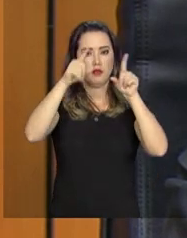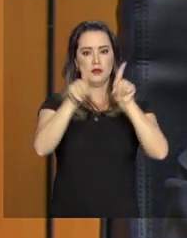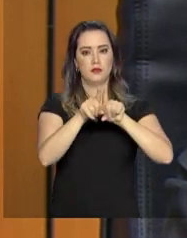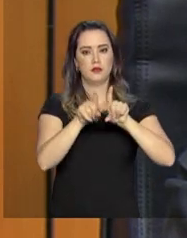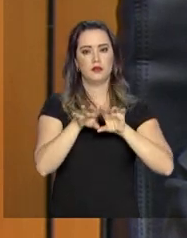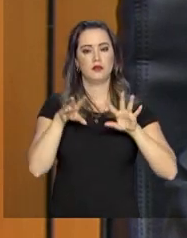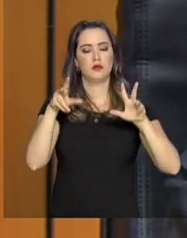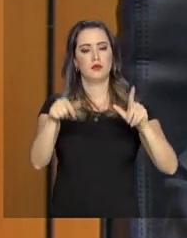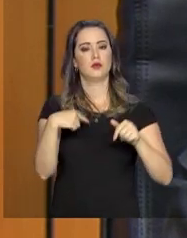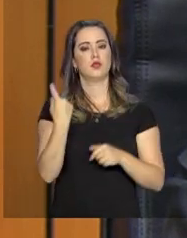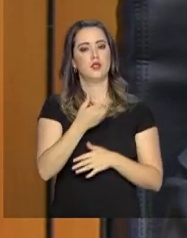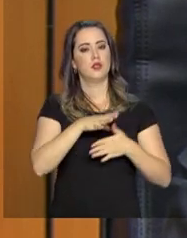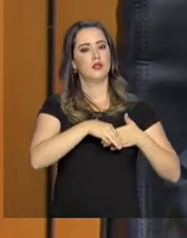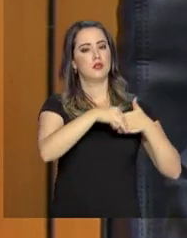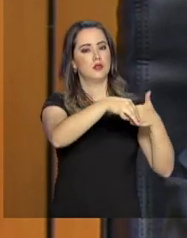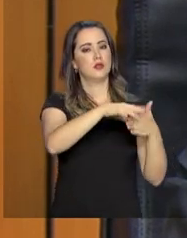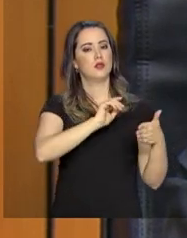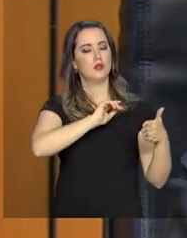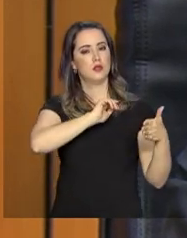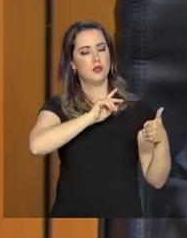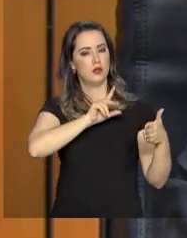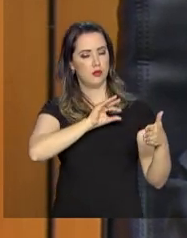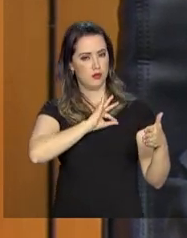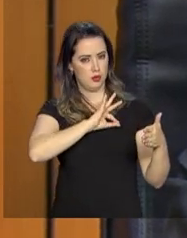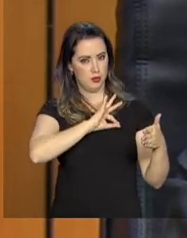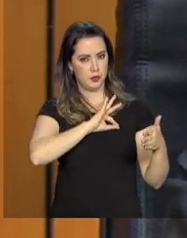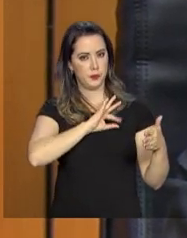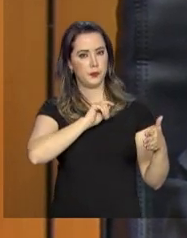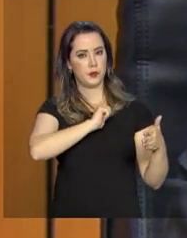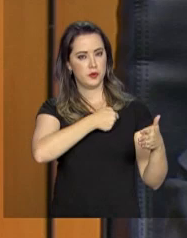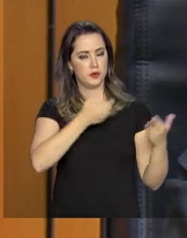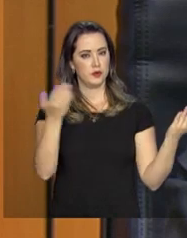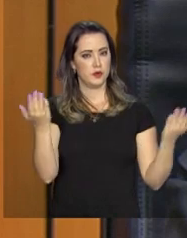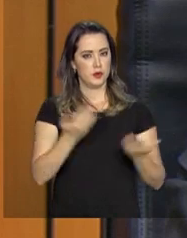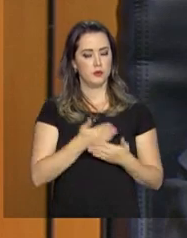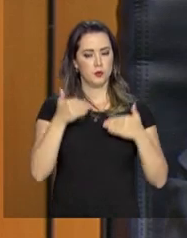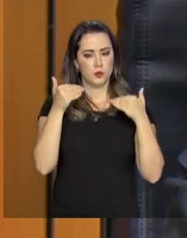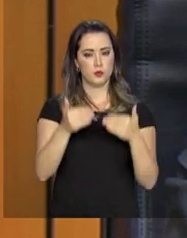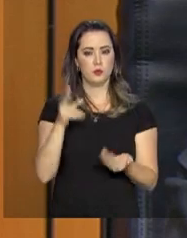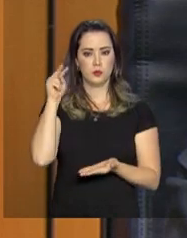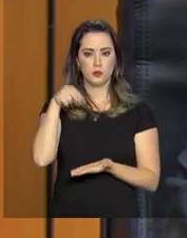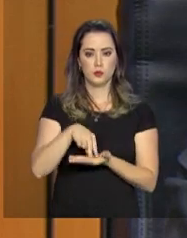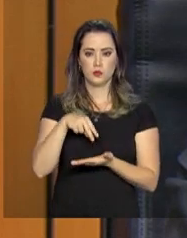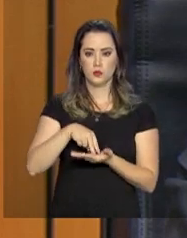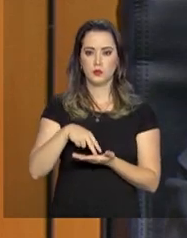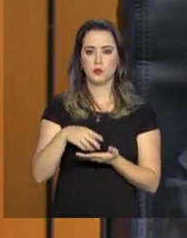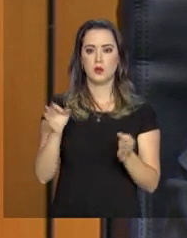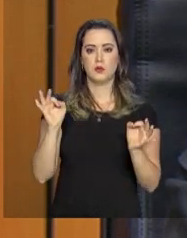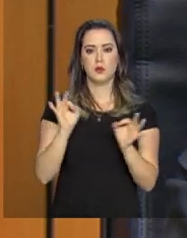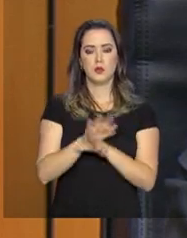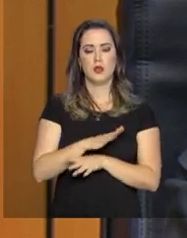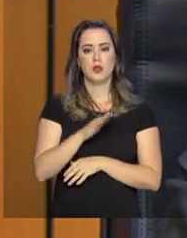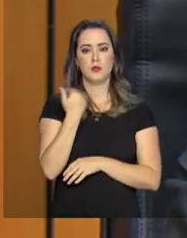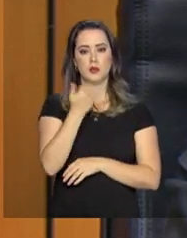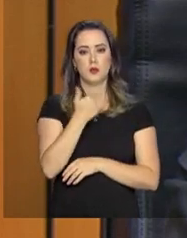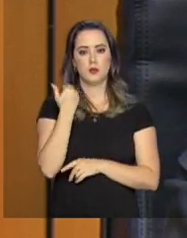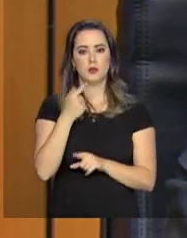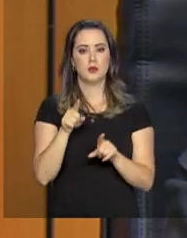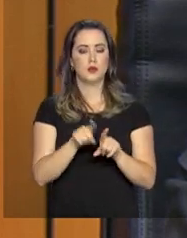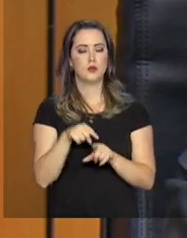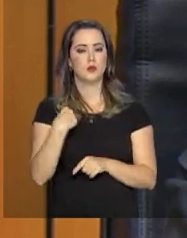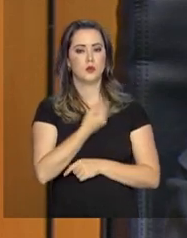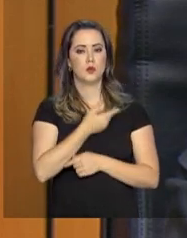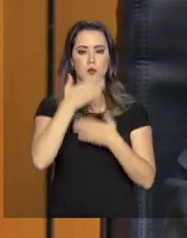a todos os chefes de Polícia Civil do Brasil, hoje empenhados indistintamente no combate ao homicídio e ao feminicídio,